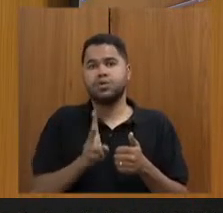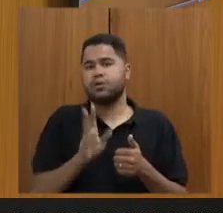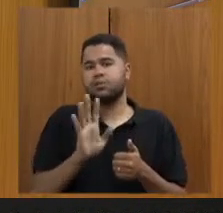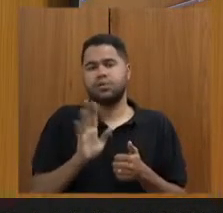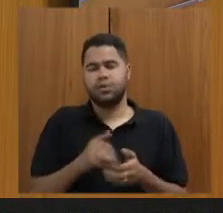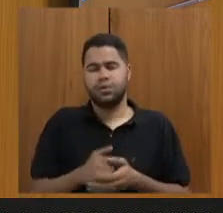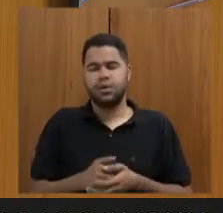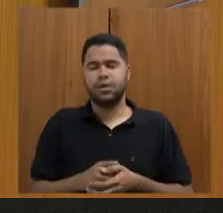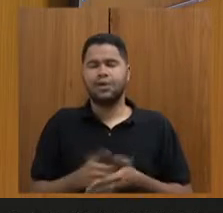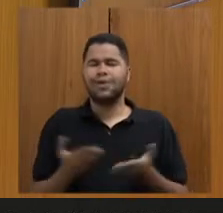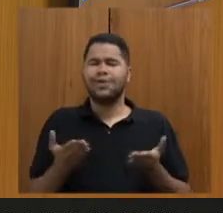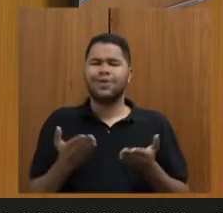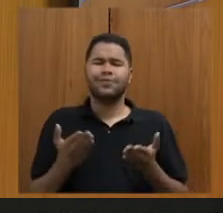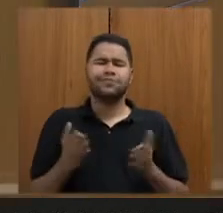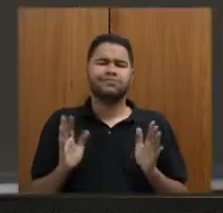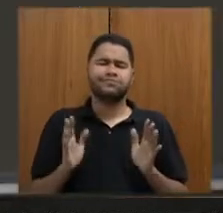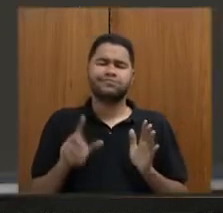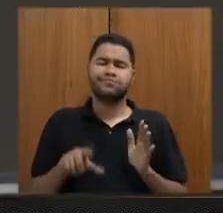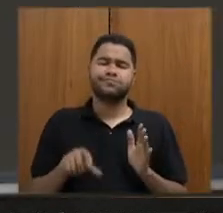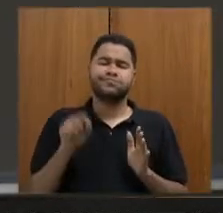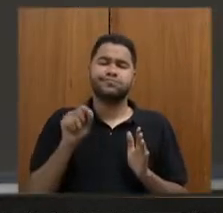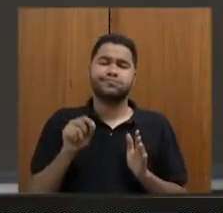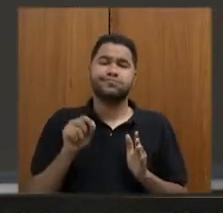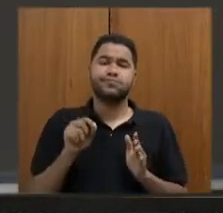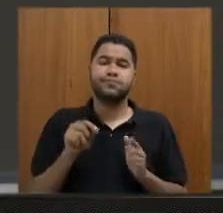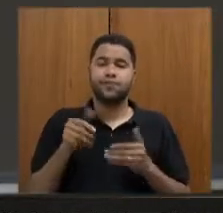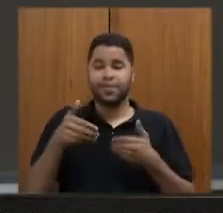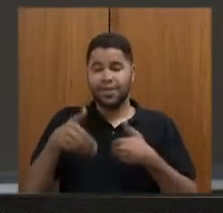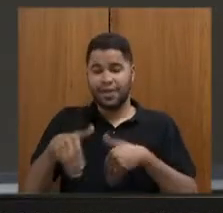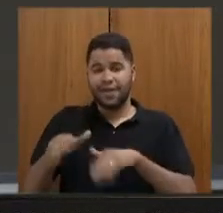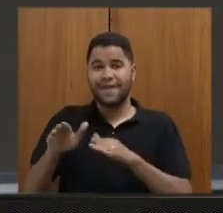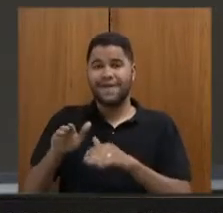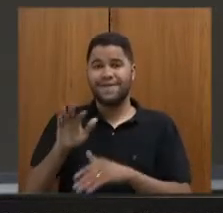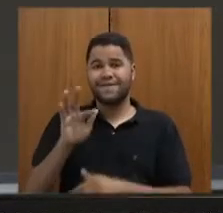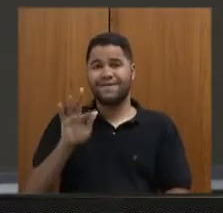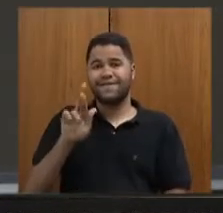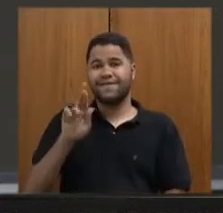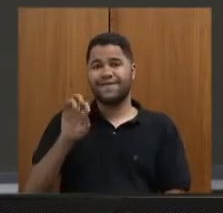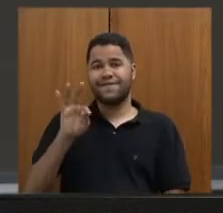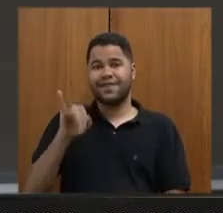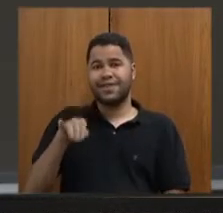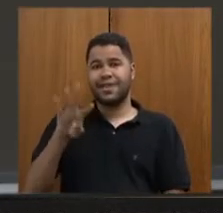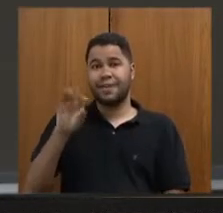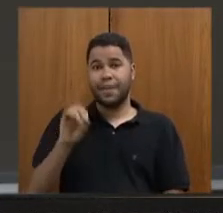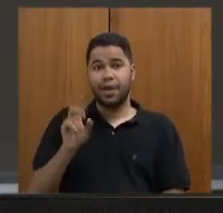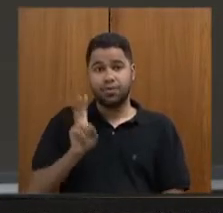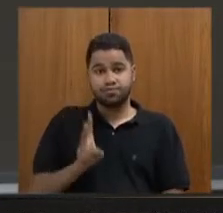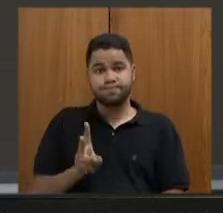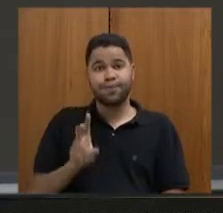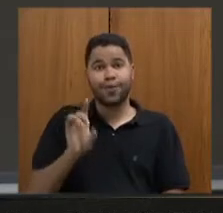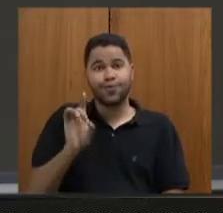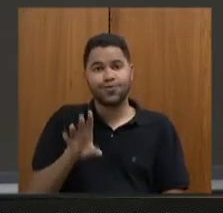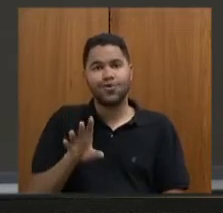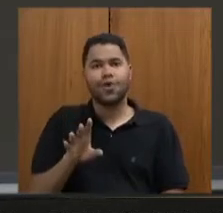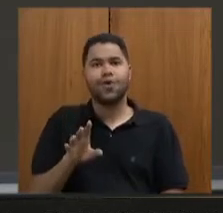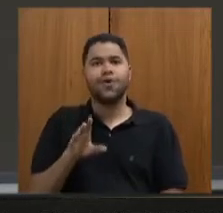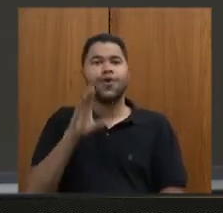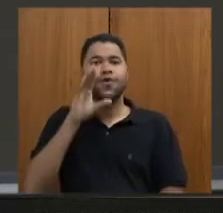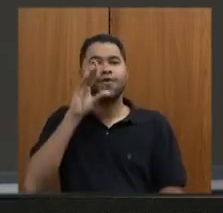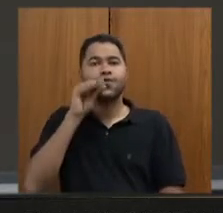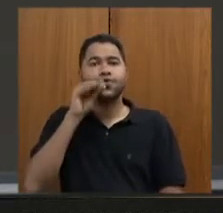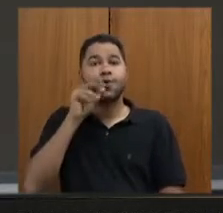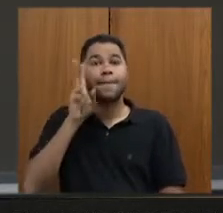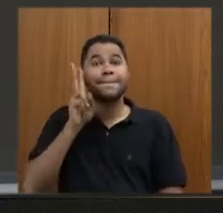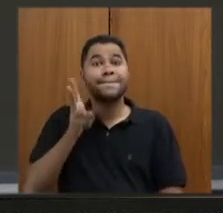fazer uso hoje dessa opção, porque o fretamento contínuo só é permitido para funcionários de uma